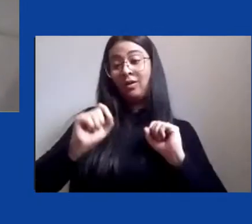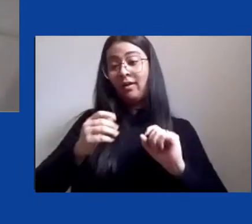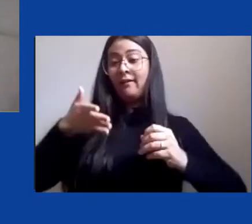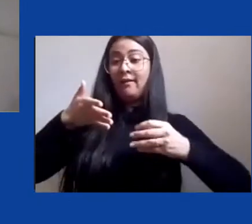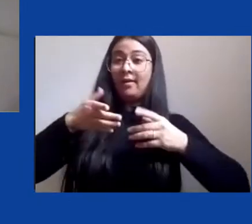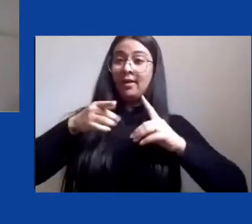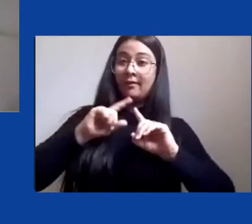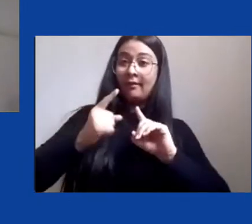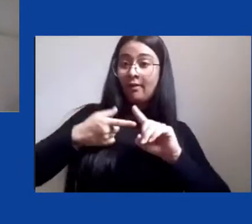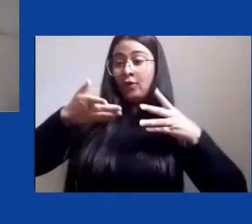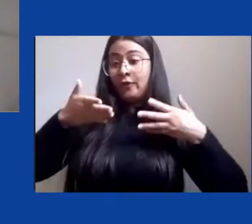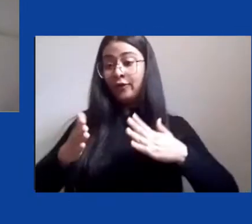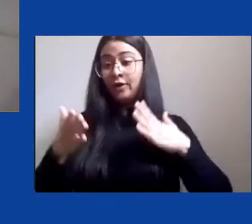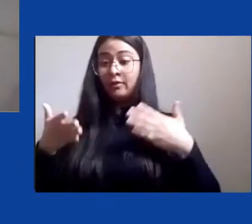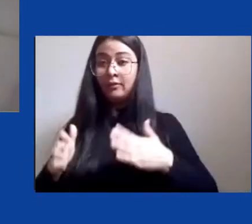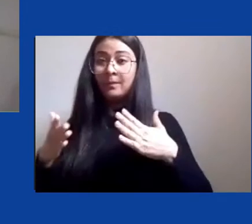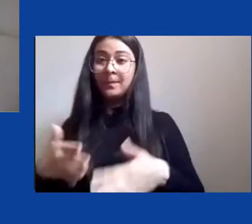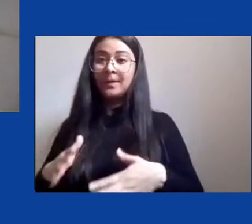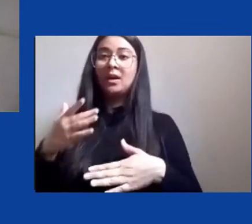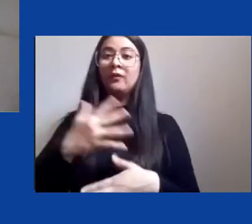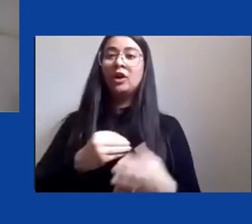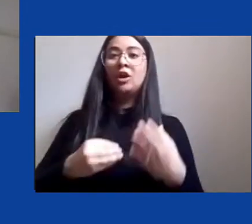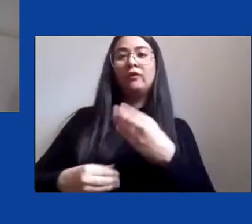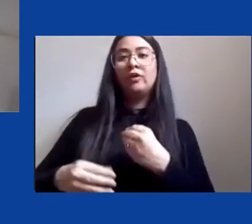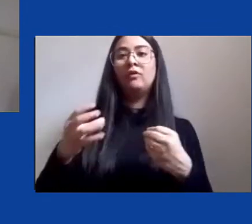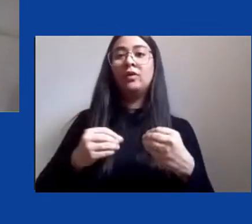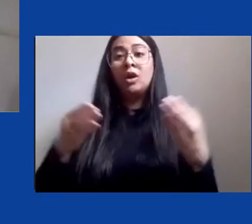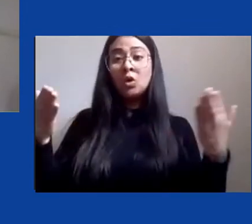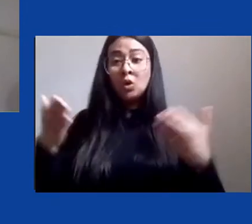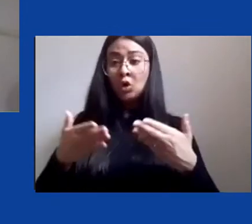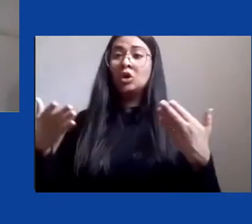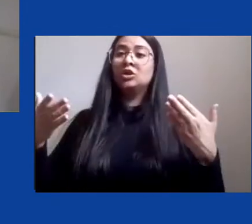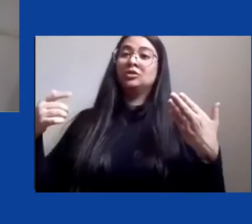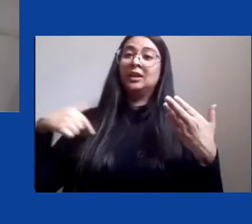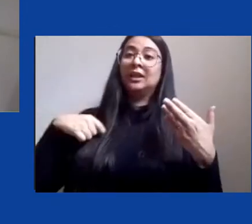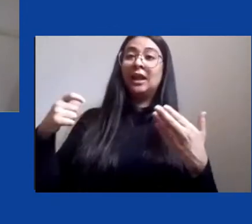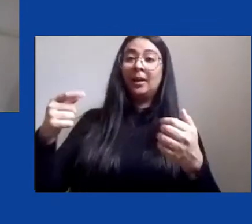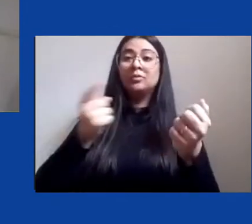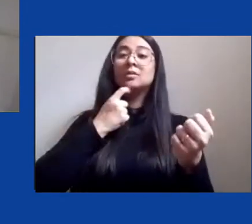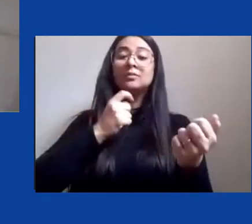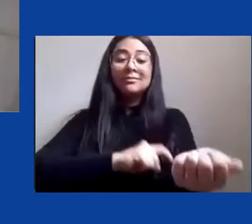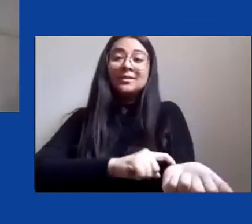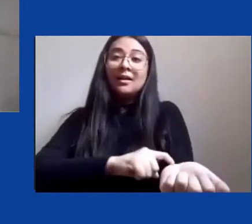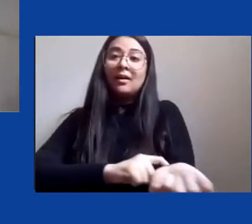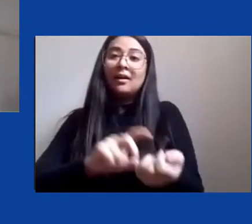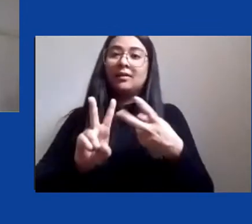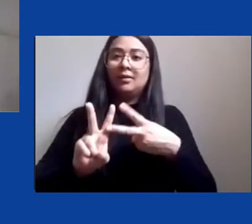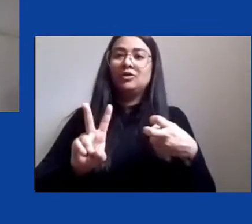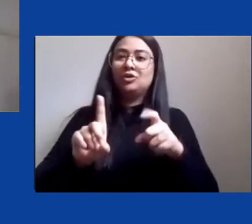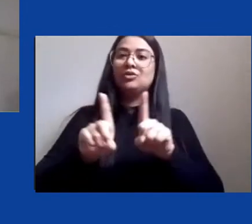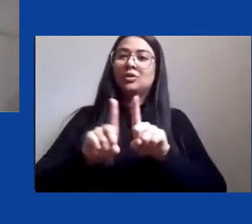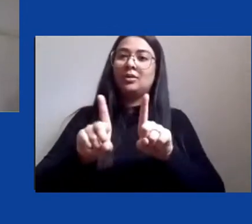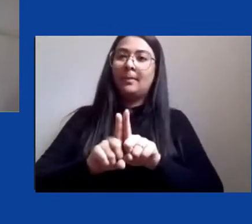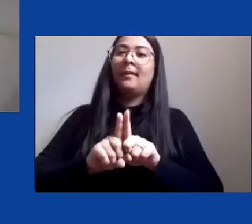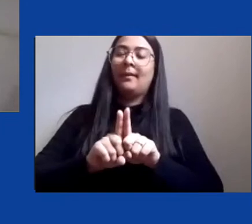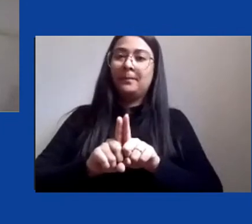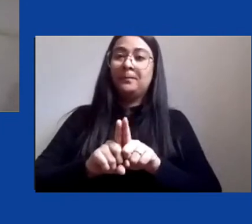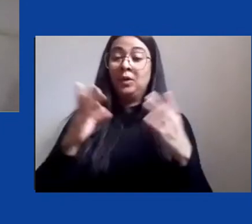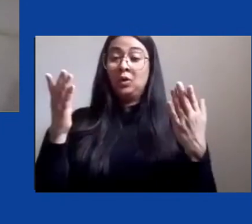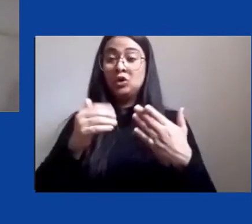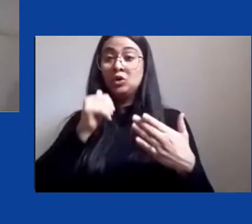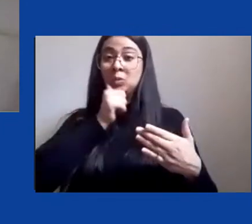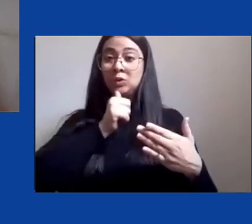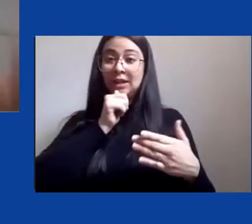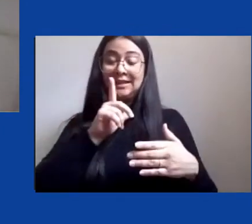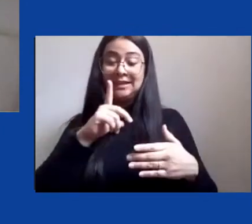pouco narrados na história brasileira e é um resgate que as mulheres têm feito mas